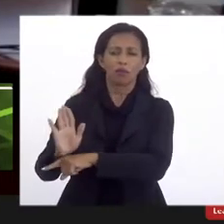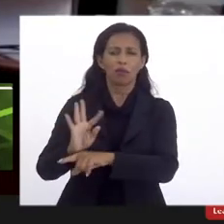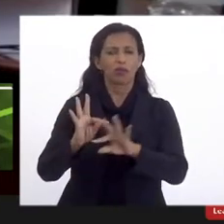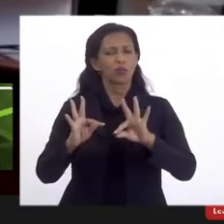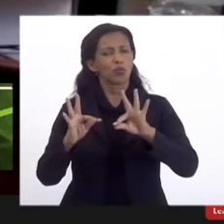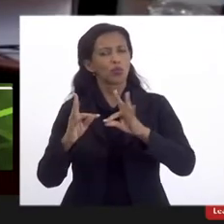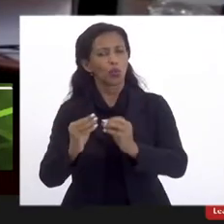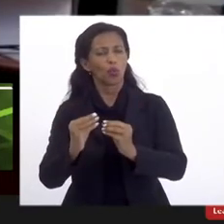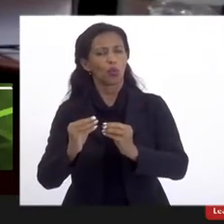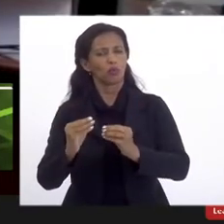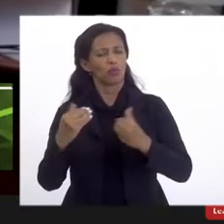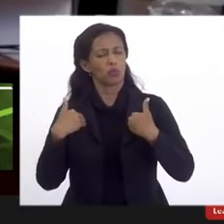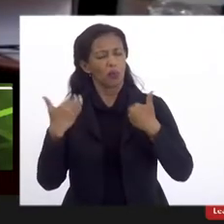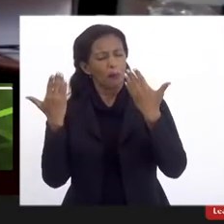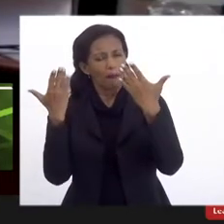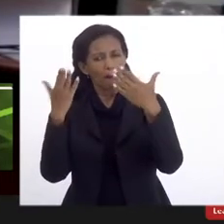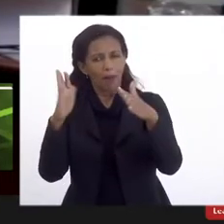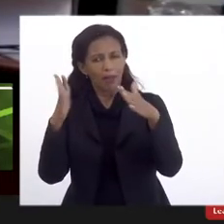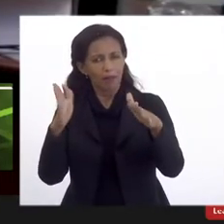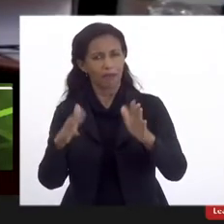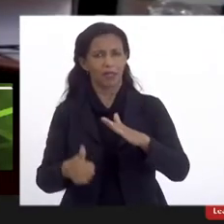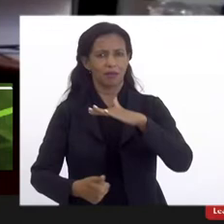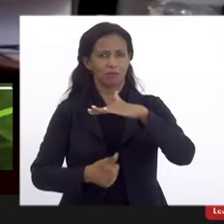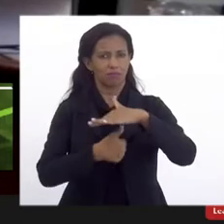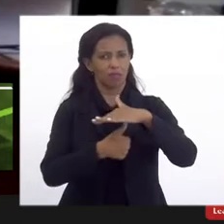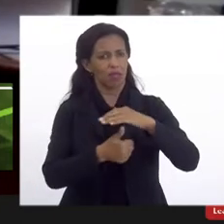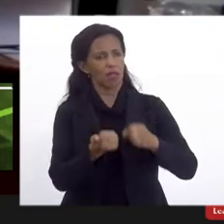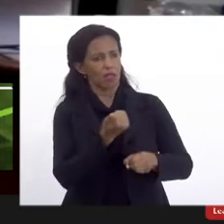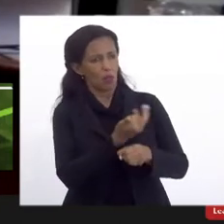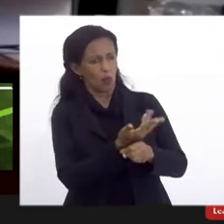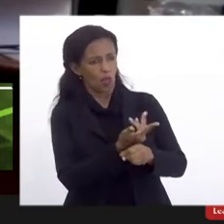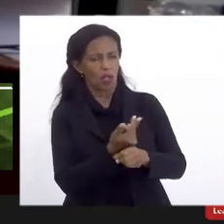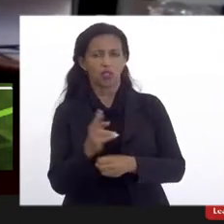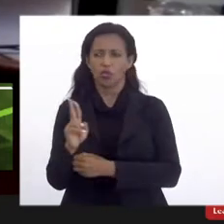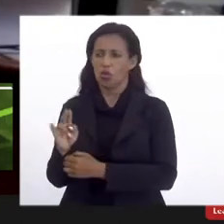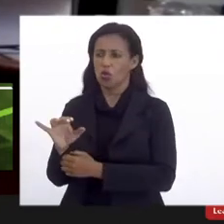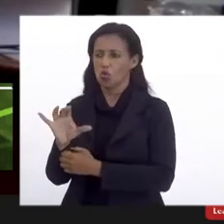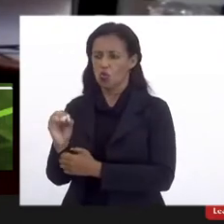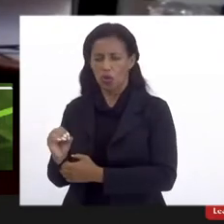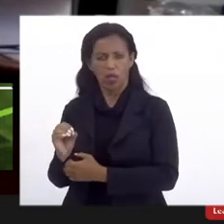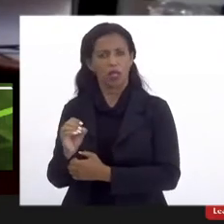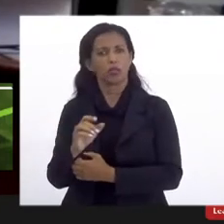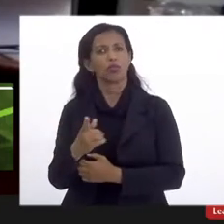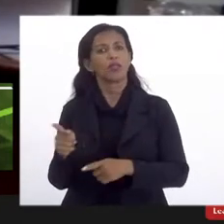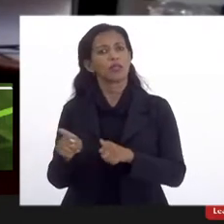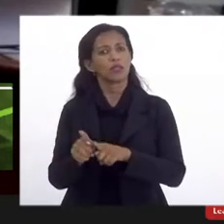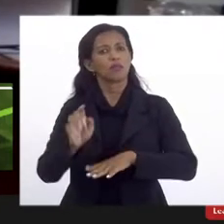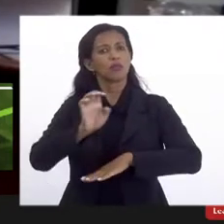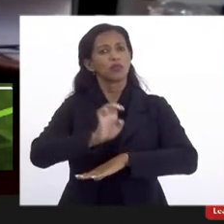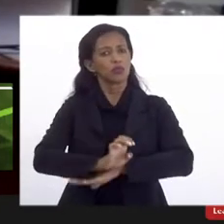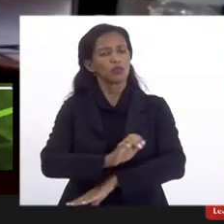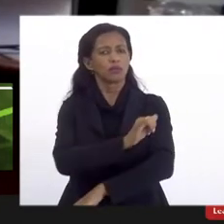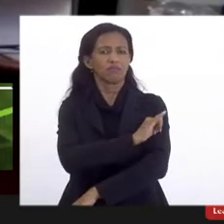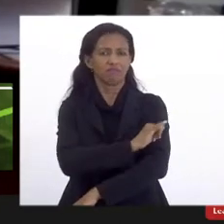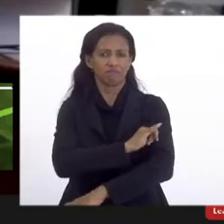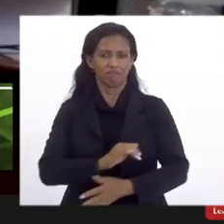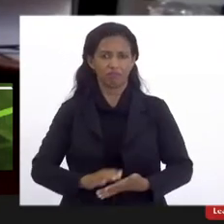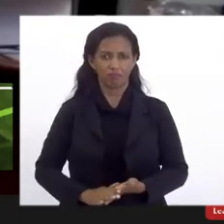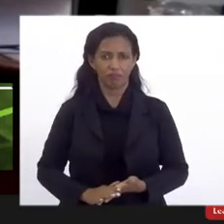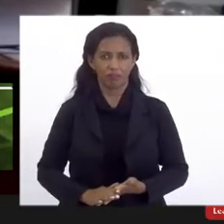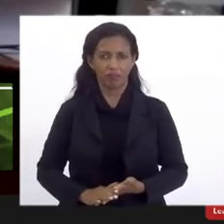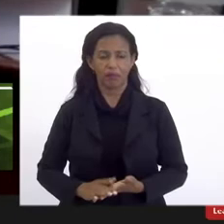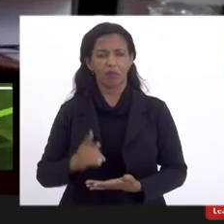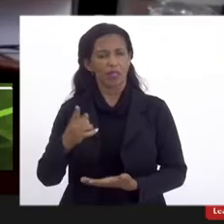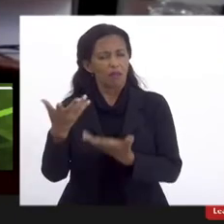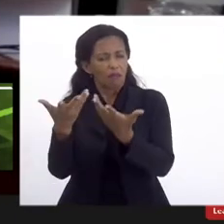parabéns à maturidade institucional da UERJ e da UESO, à maturidade do Estado do Rio de Janeiro, em permitir que